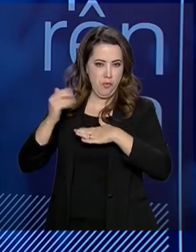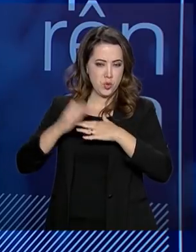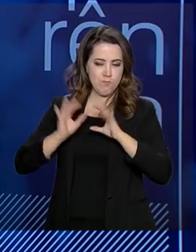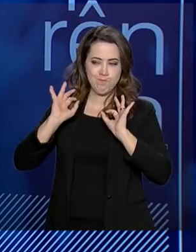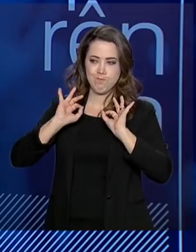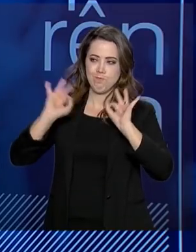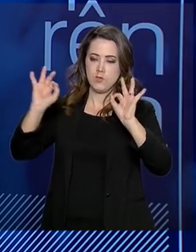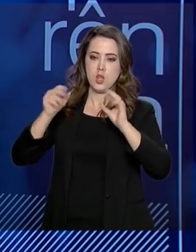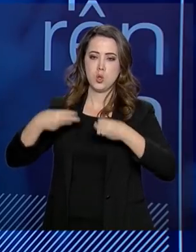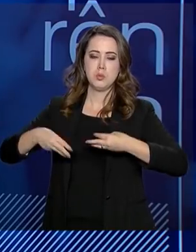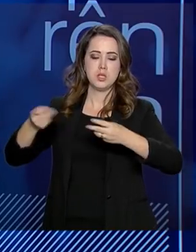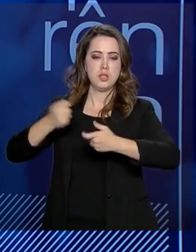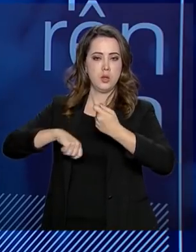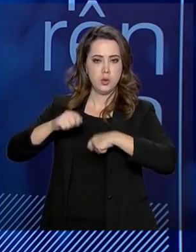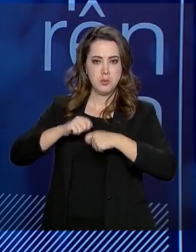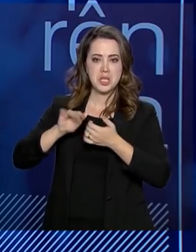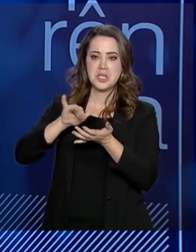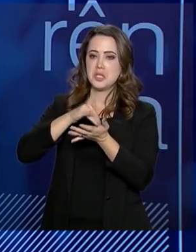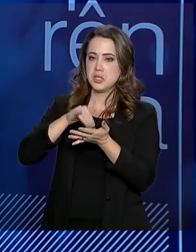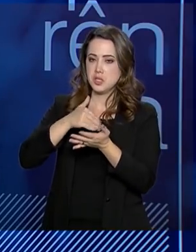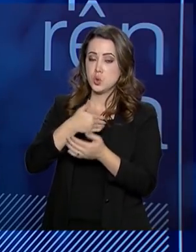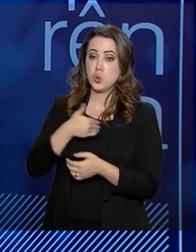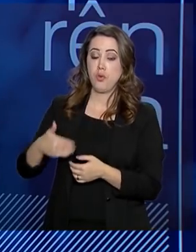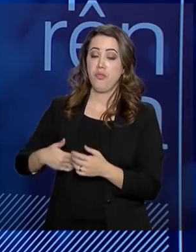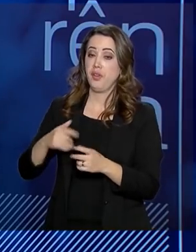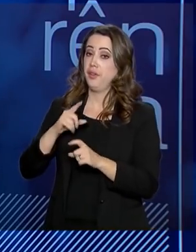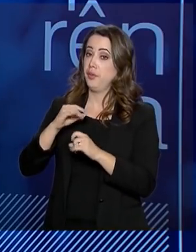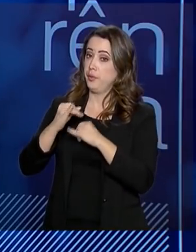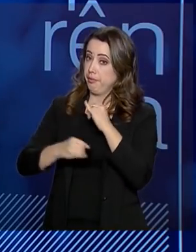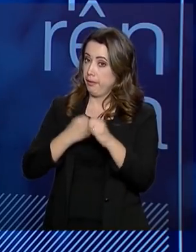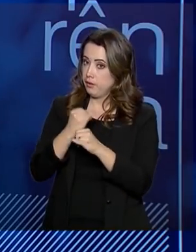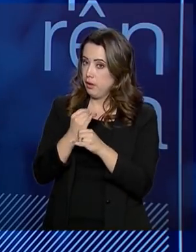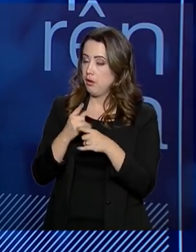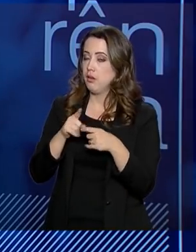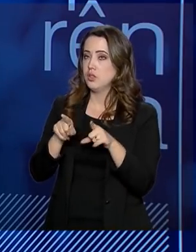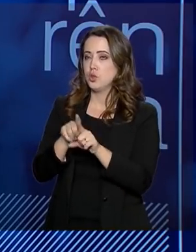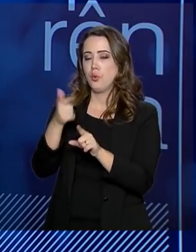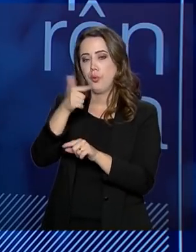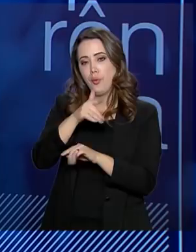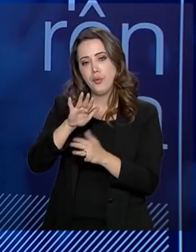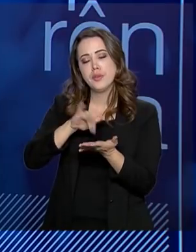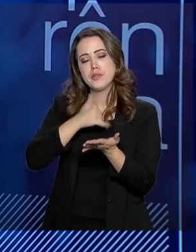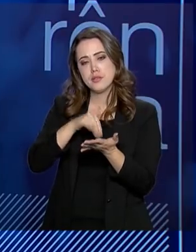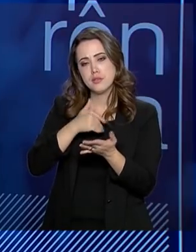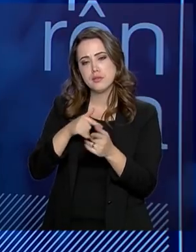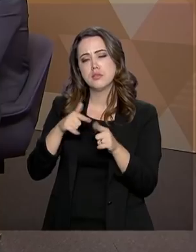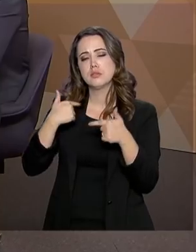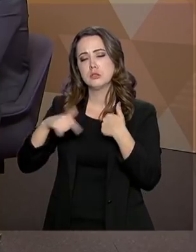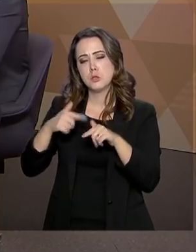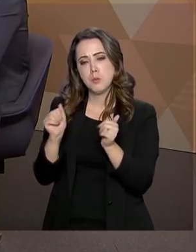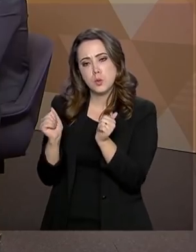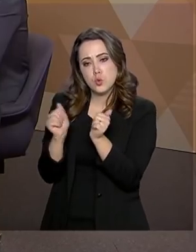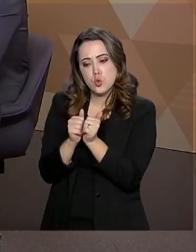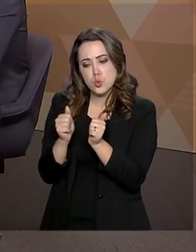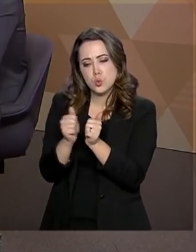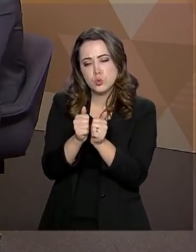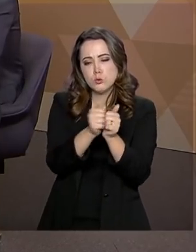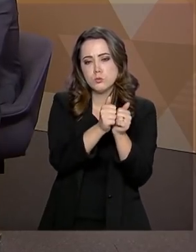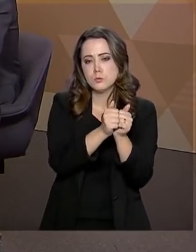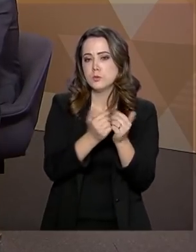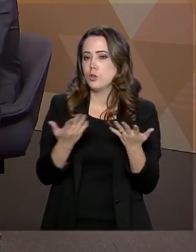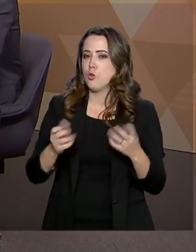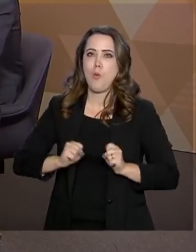Economia, na Secretaria de Governo Digital e nas outras secretarias e ministérios que trabalham nessa pauta, é